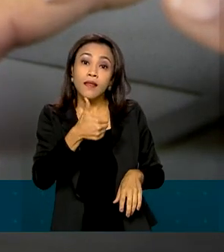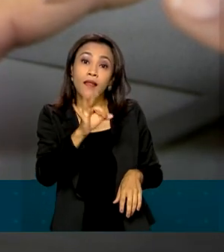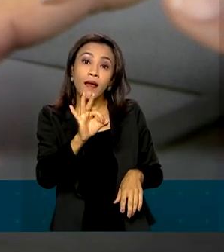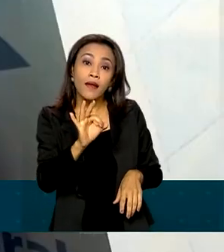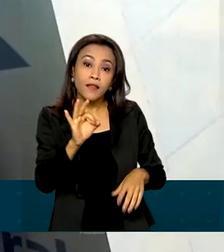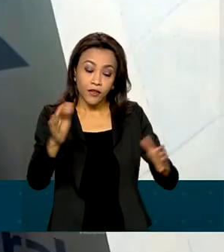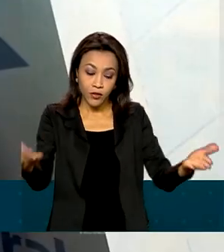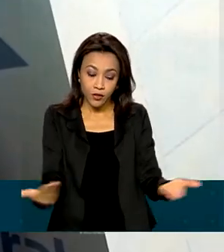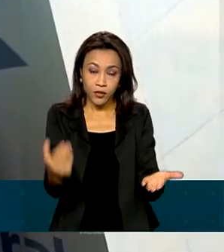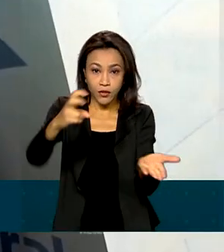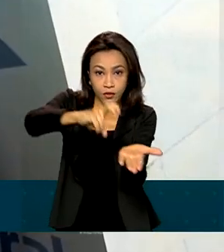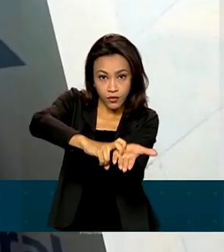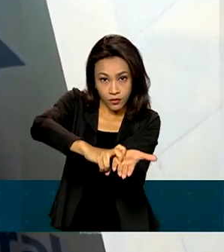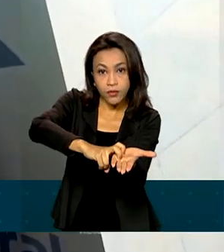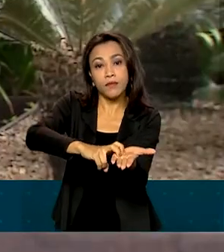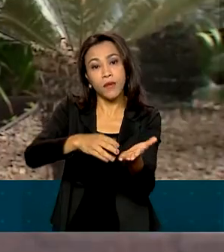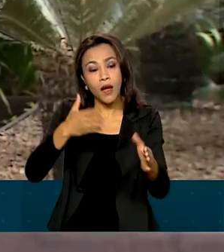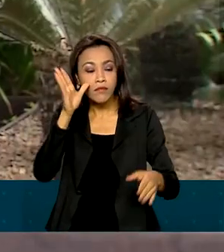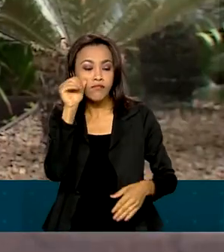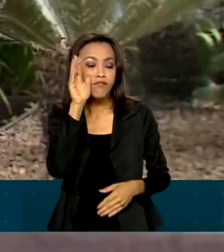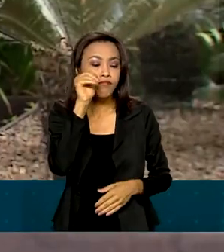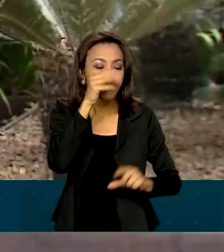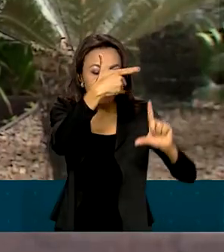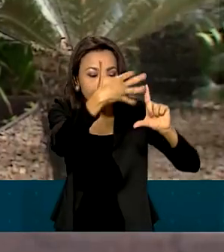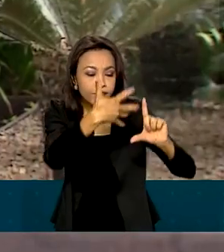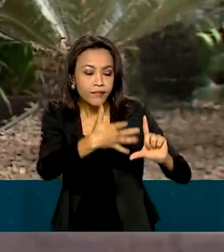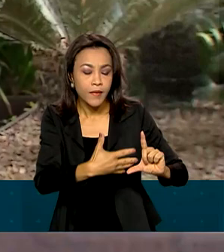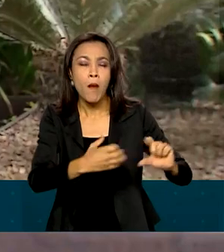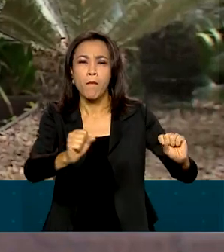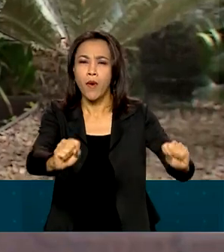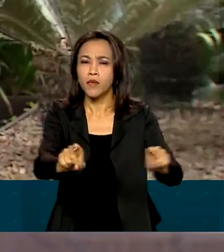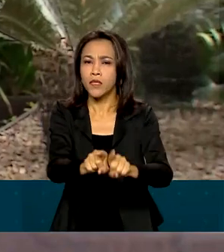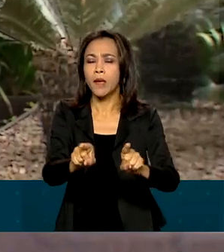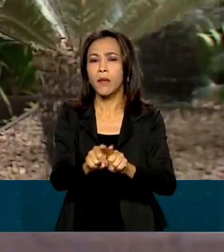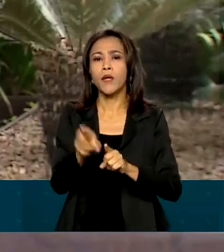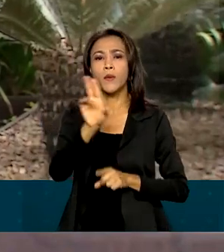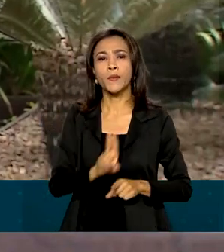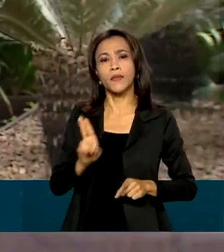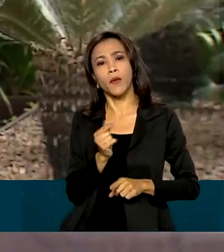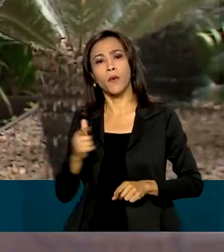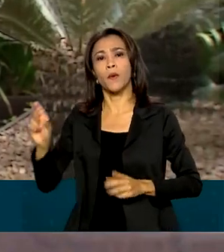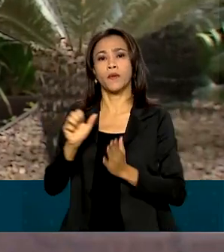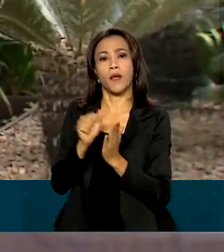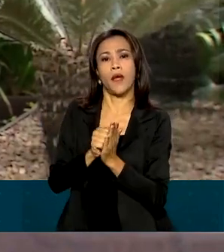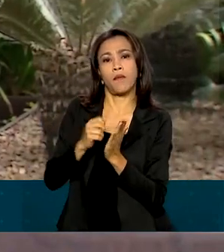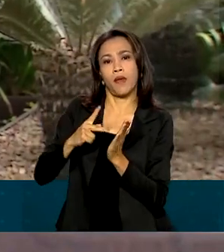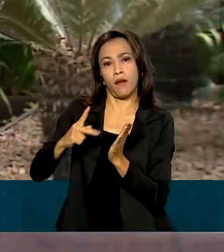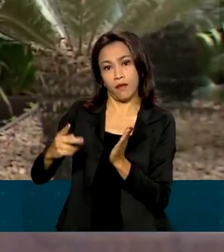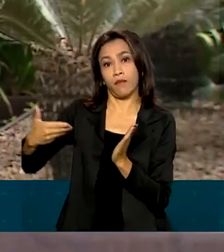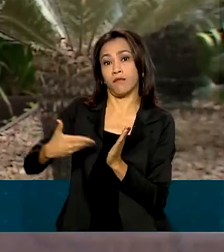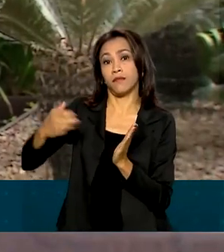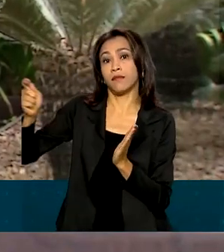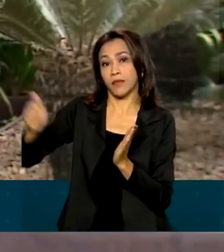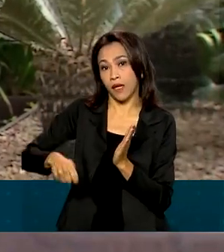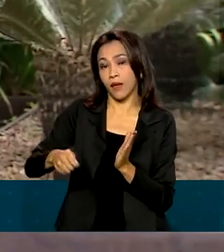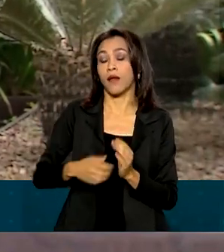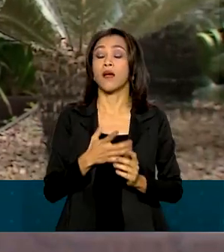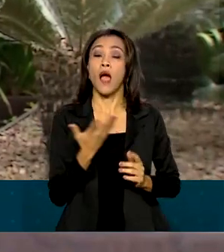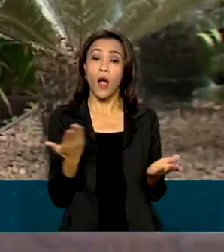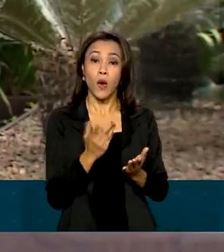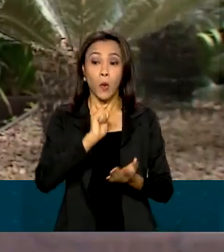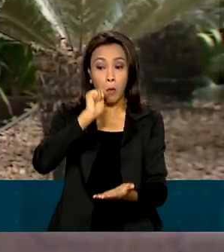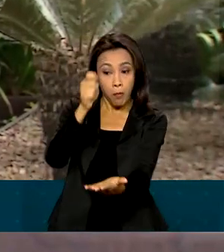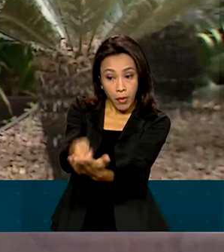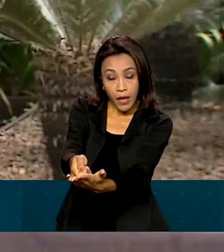horas desta manhã. Mas também essa consulta pode ser feita por meio de aplicativos para dispositivos móveis. Já o pagamento será feito